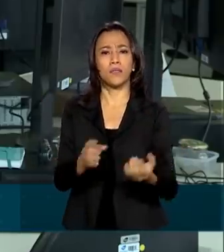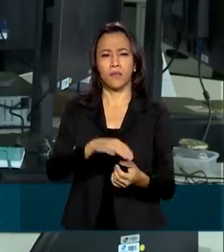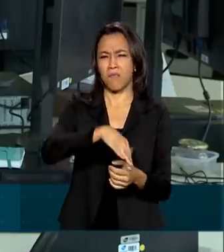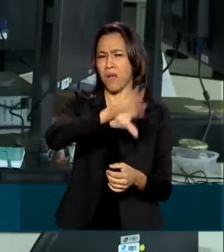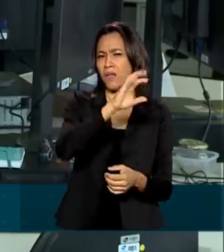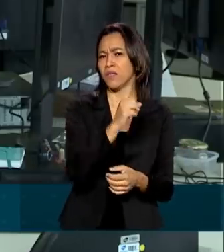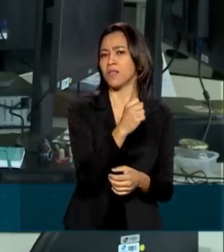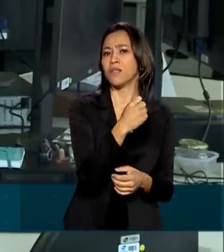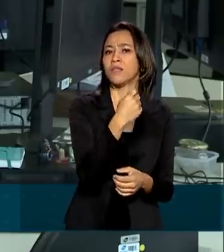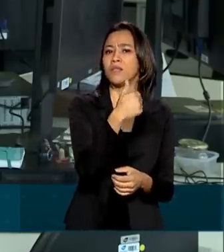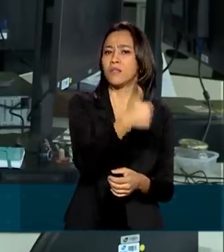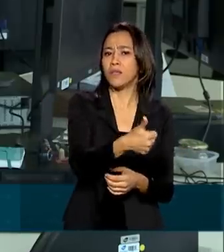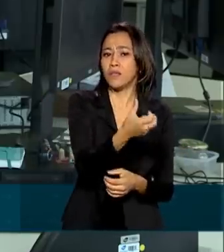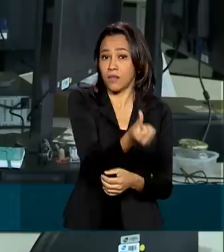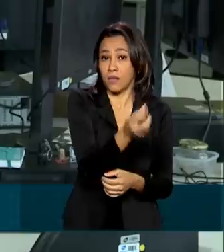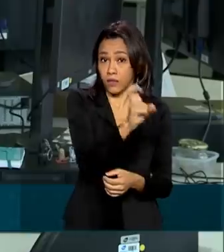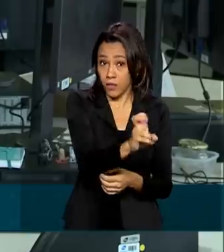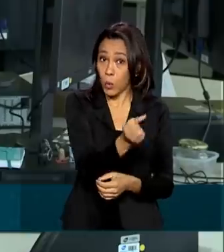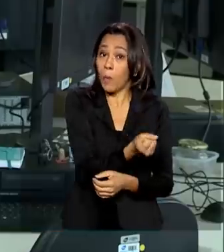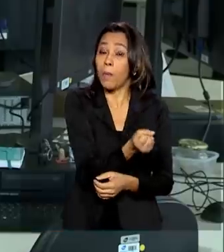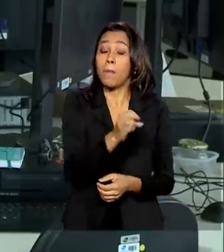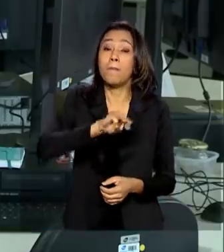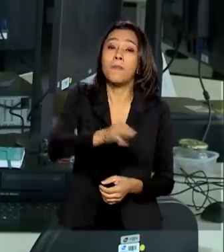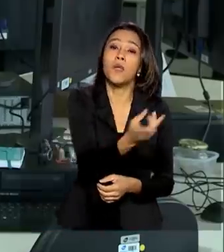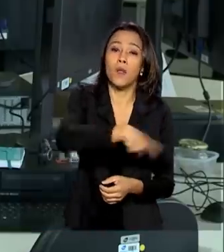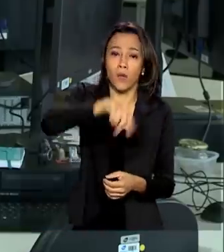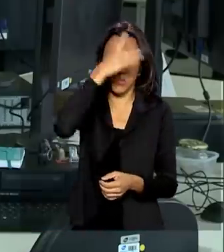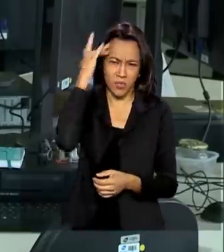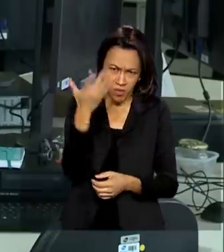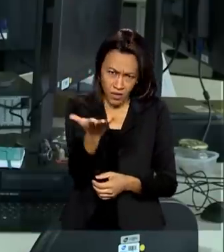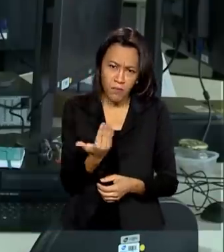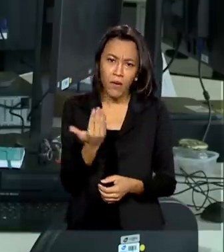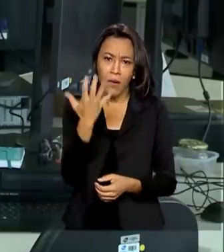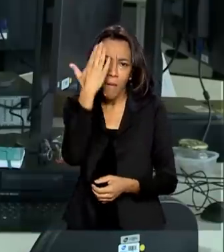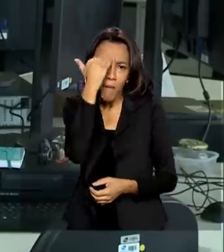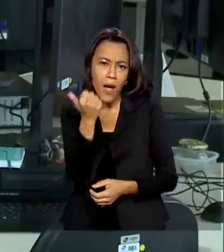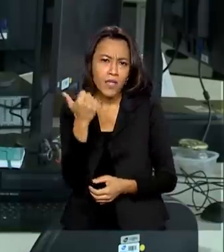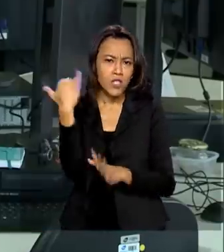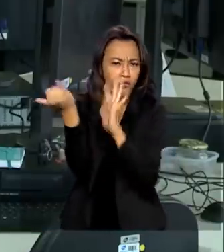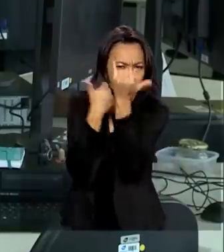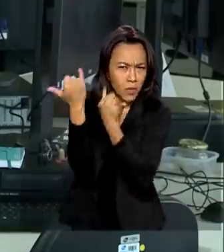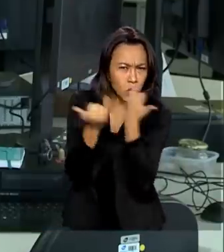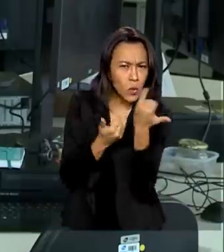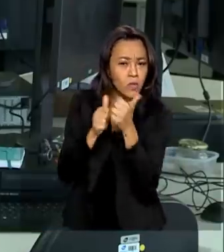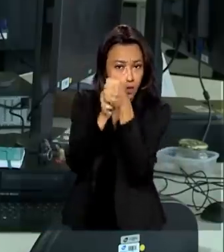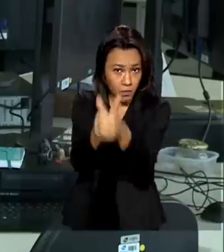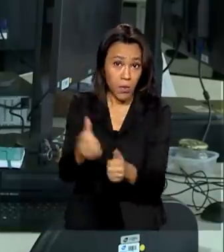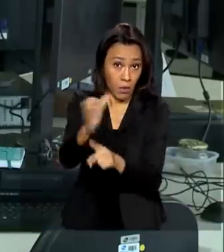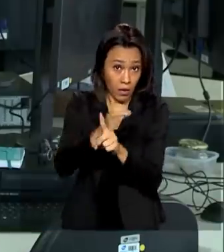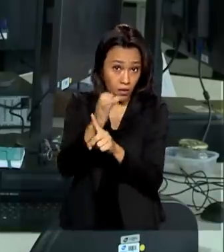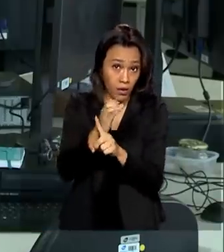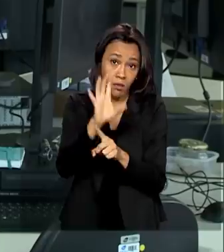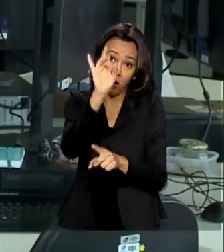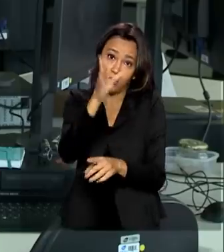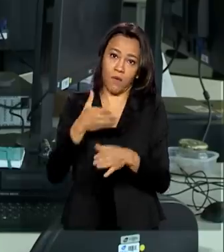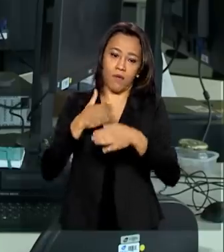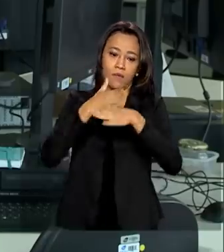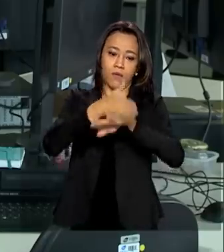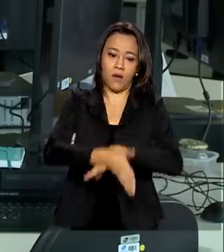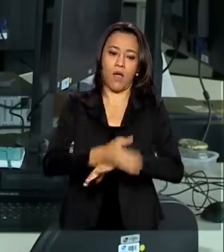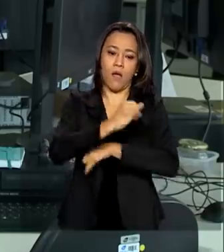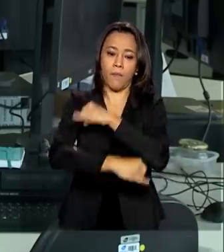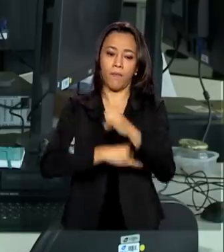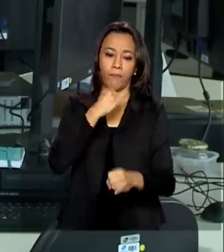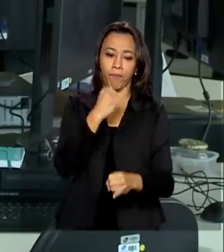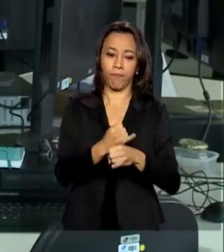Para quem quiser saber mais detalhes sobre o auxílio emergencial e acompanhar o calendário de pagamento, é só entrar no aplicativo do auxílio